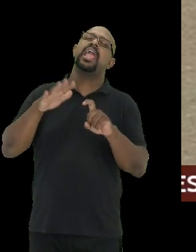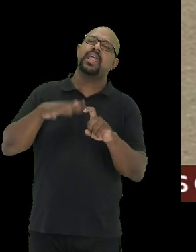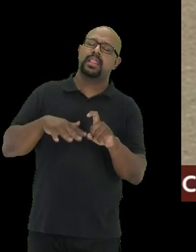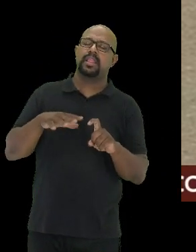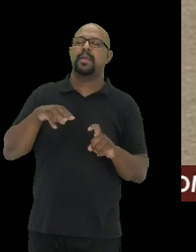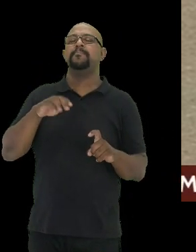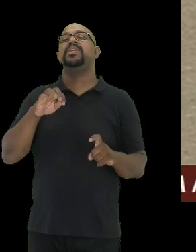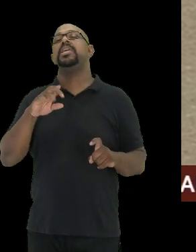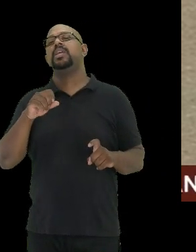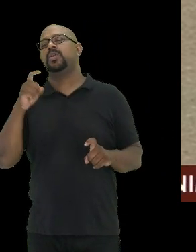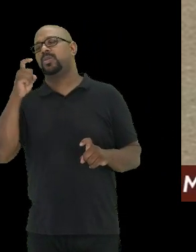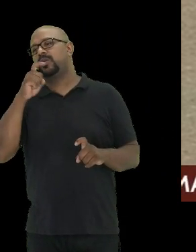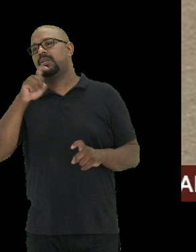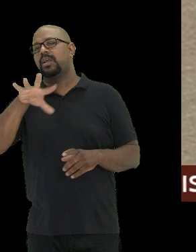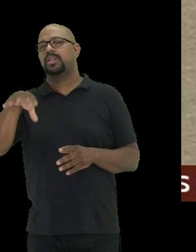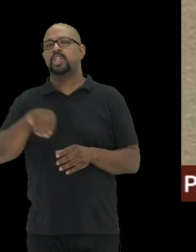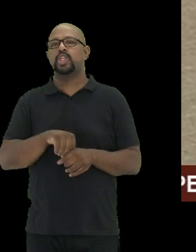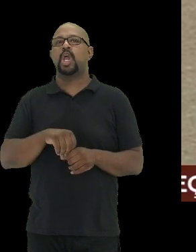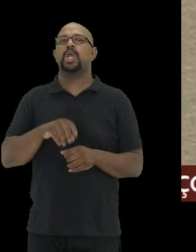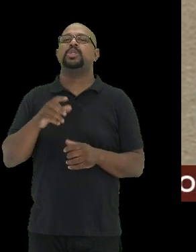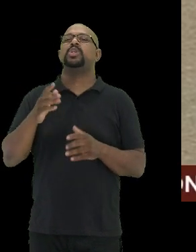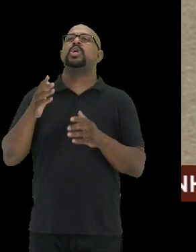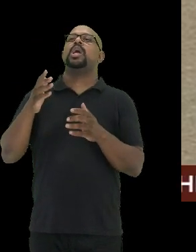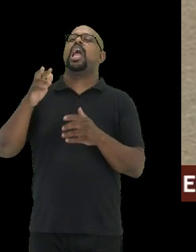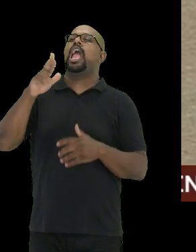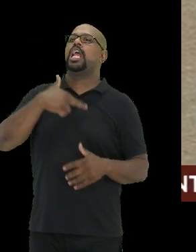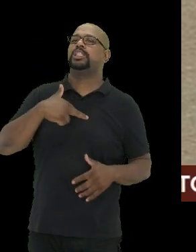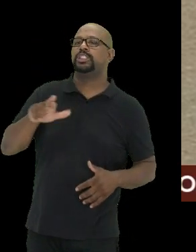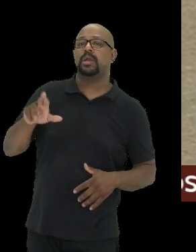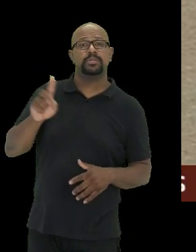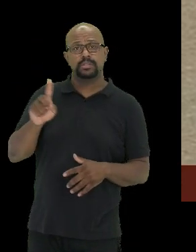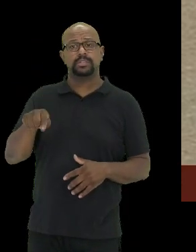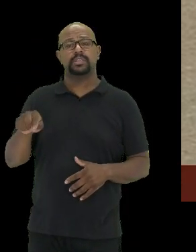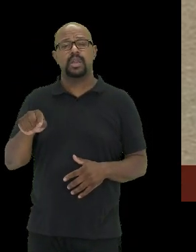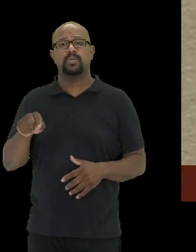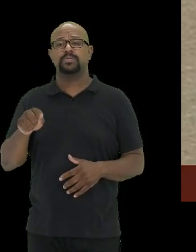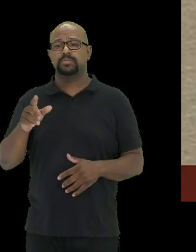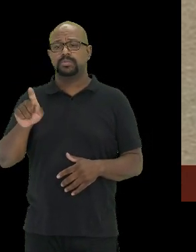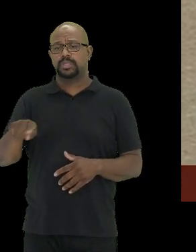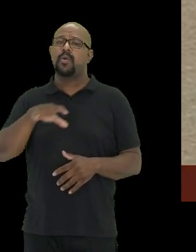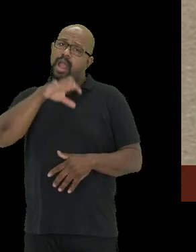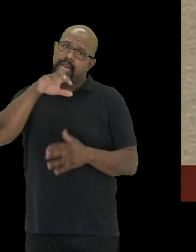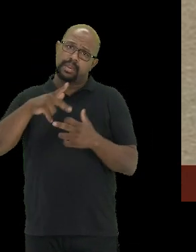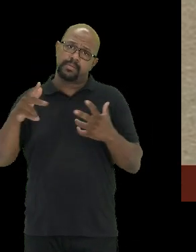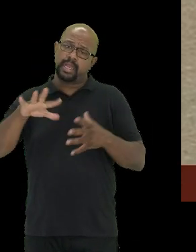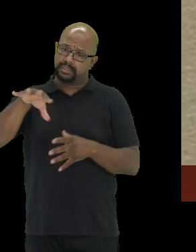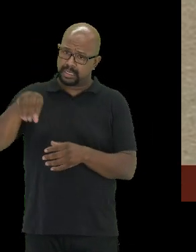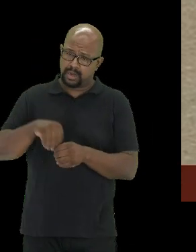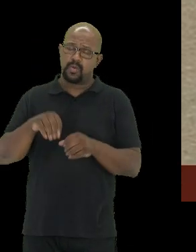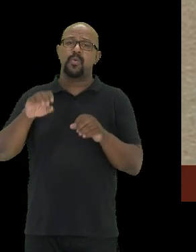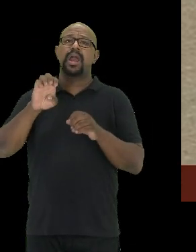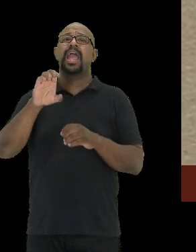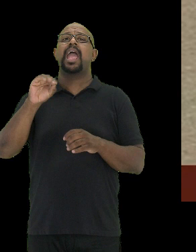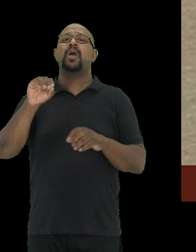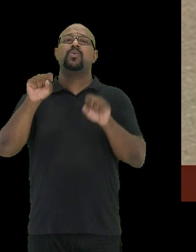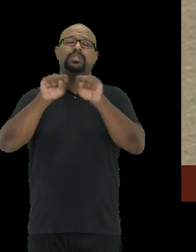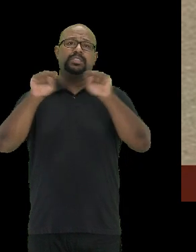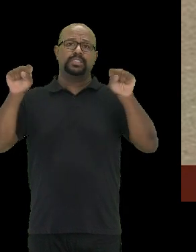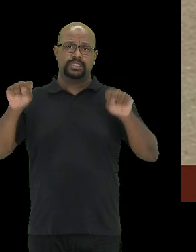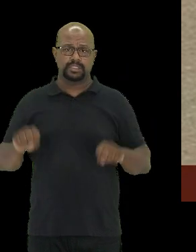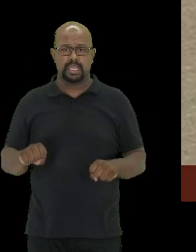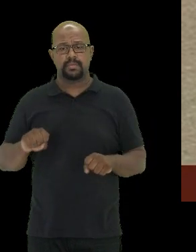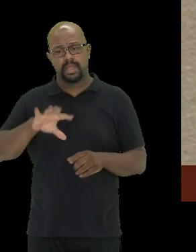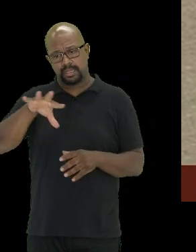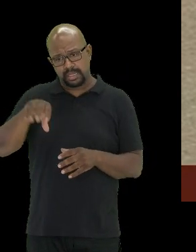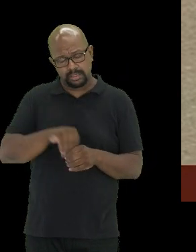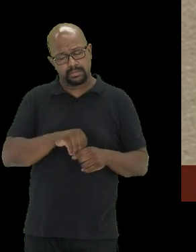fazem parte de qualquer tipo de jovem. Esses animais são criaturas, fazem parte de um ecossistema, fazem parte de